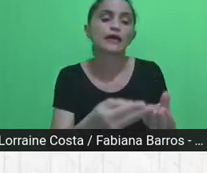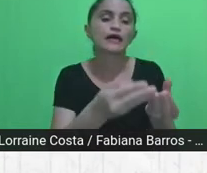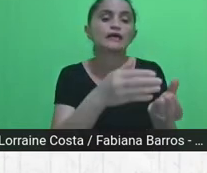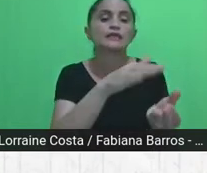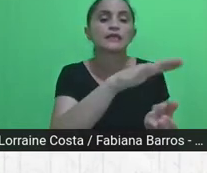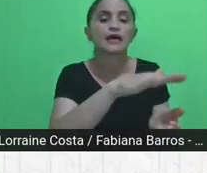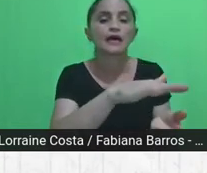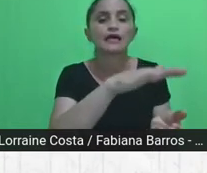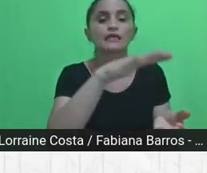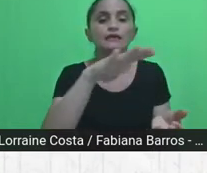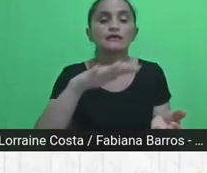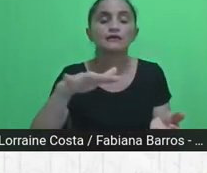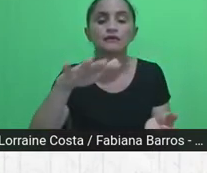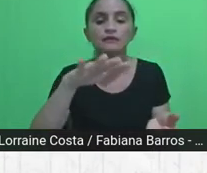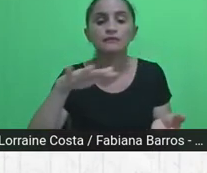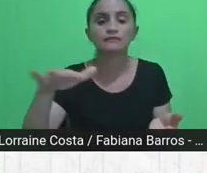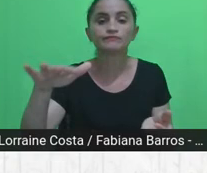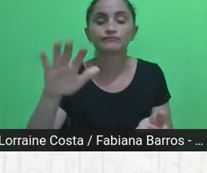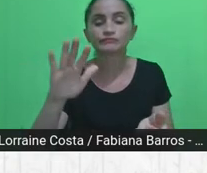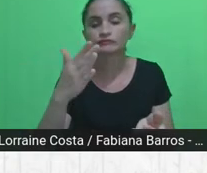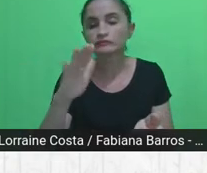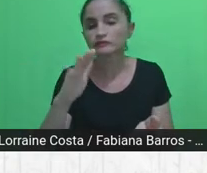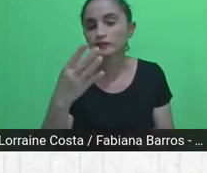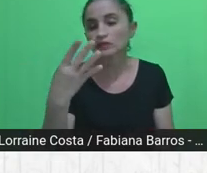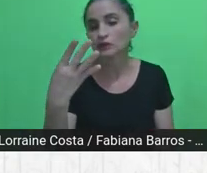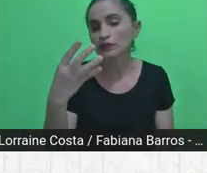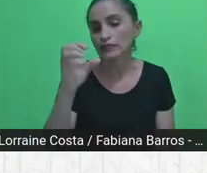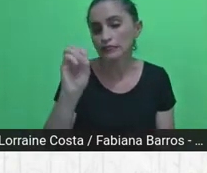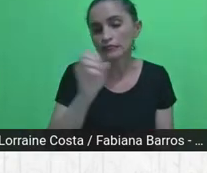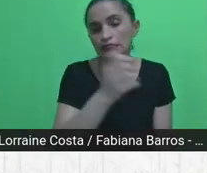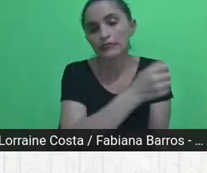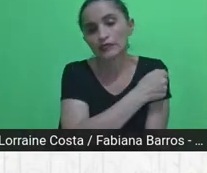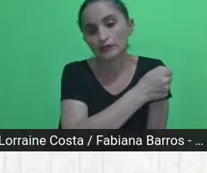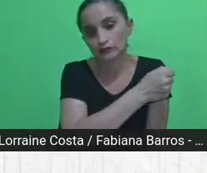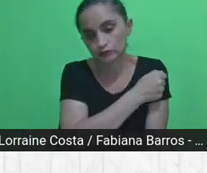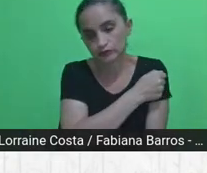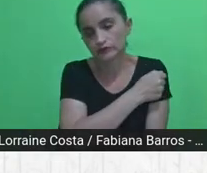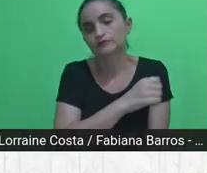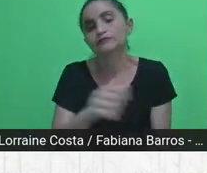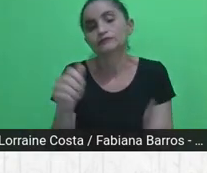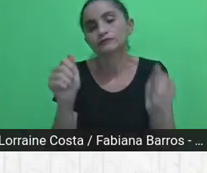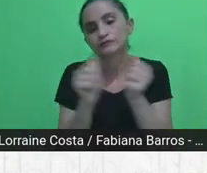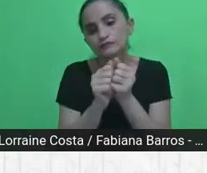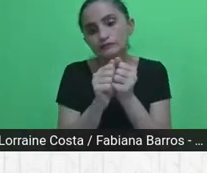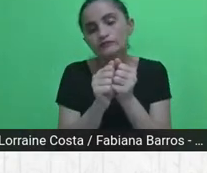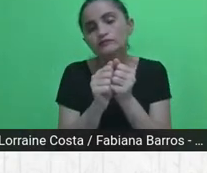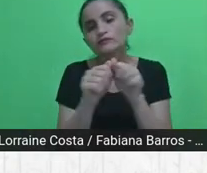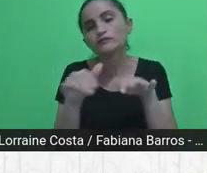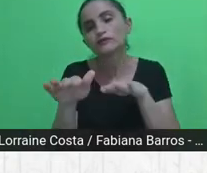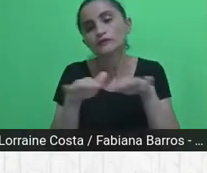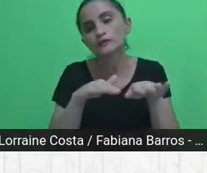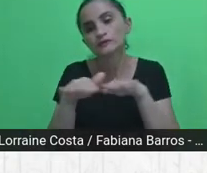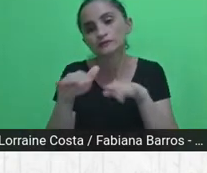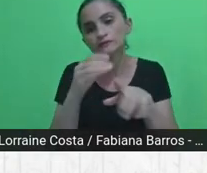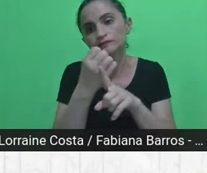40 alunos vinculados às movimentos sociais, às